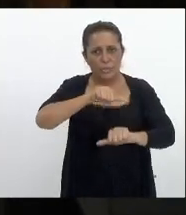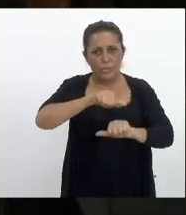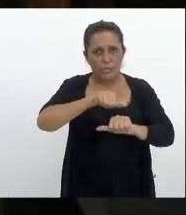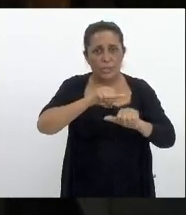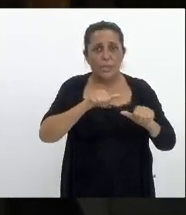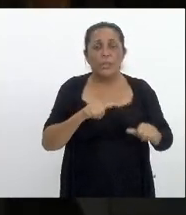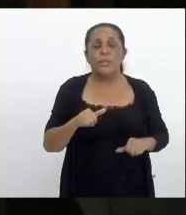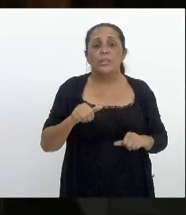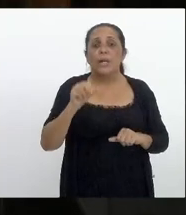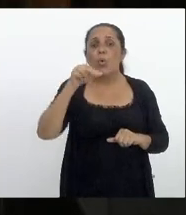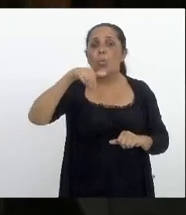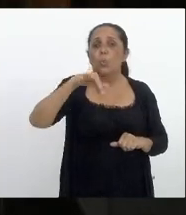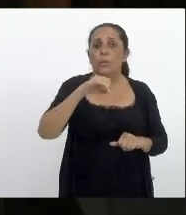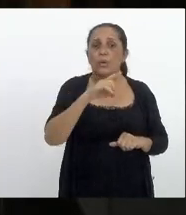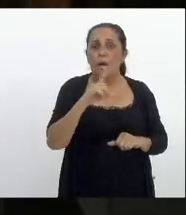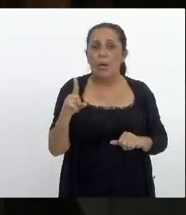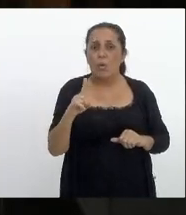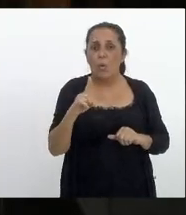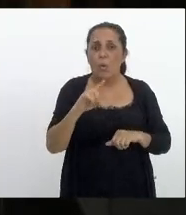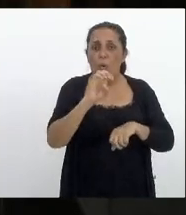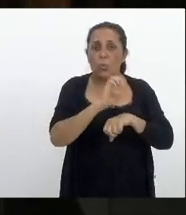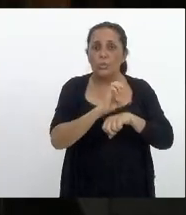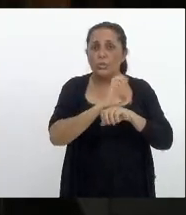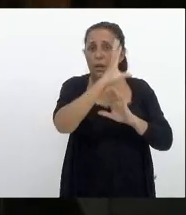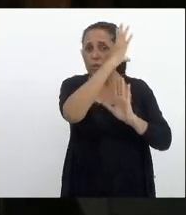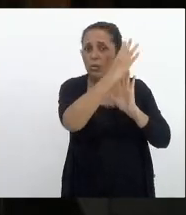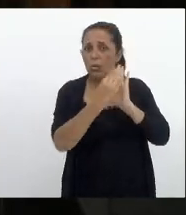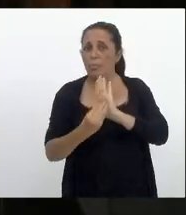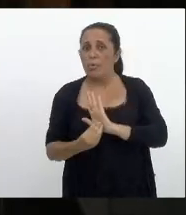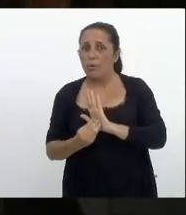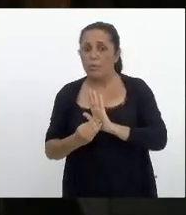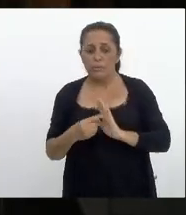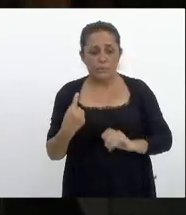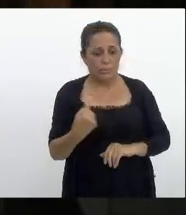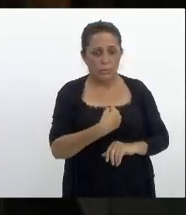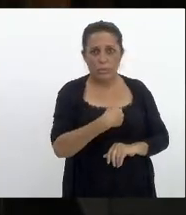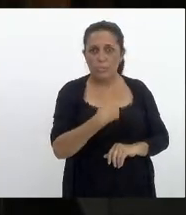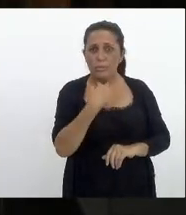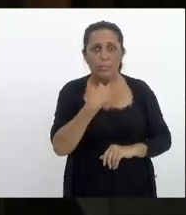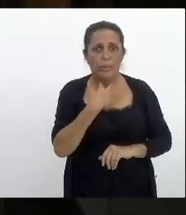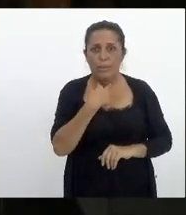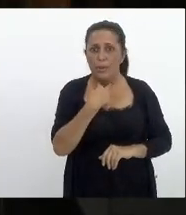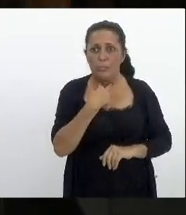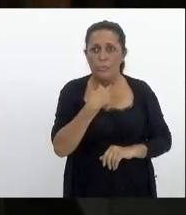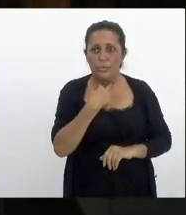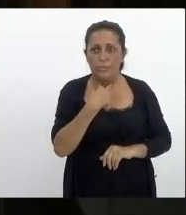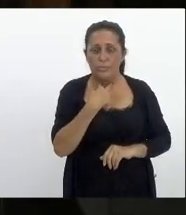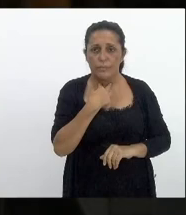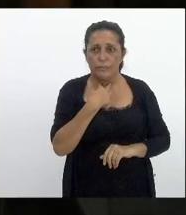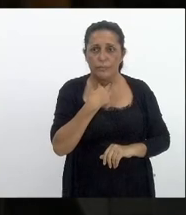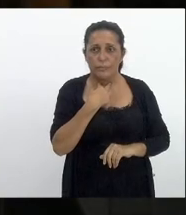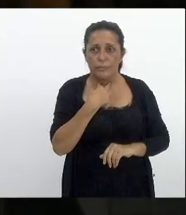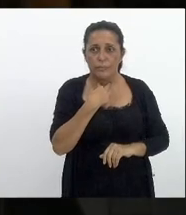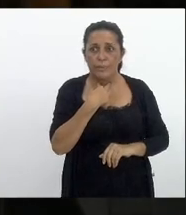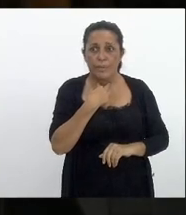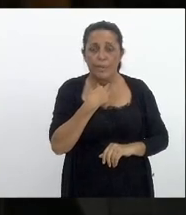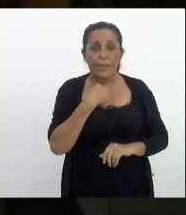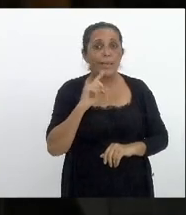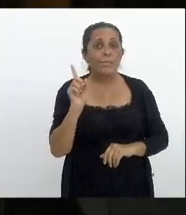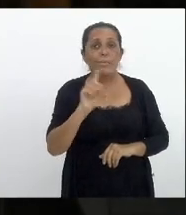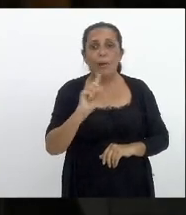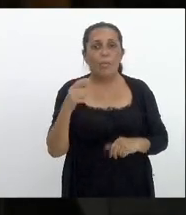que o estado copiou nós não podemos não podemos e nem